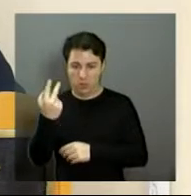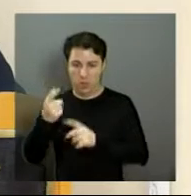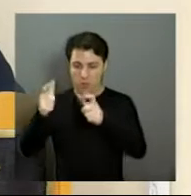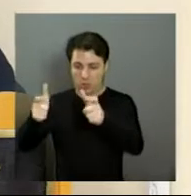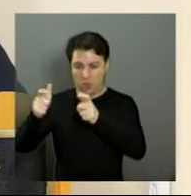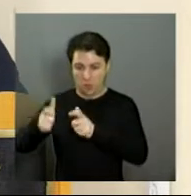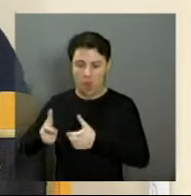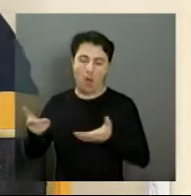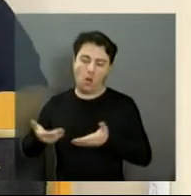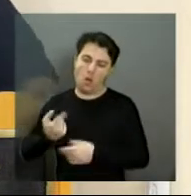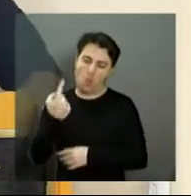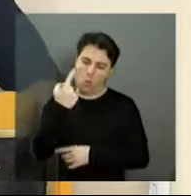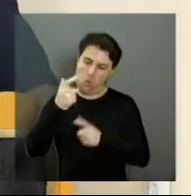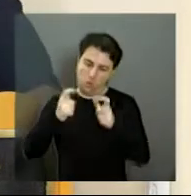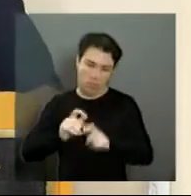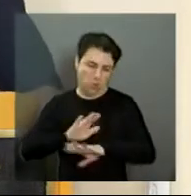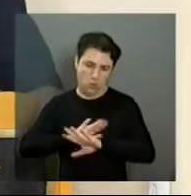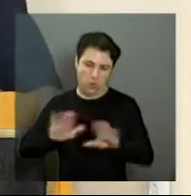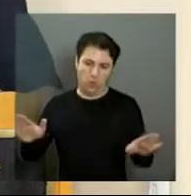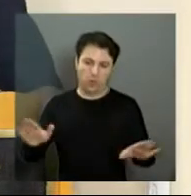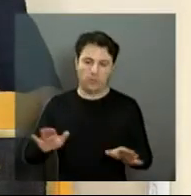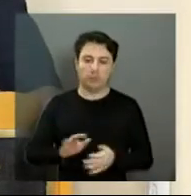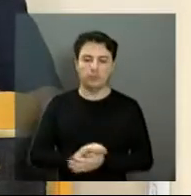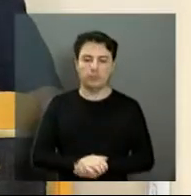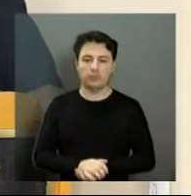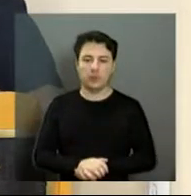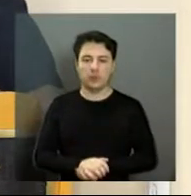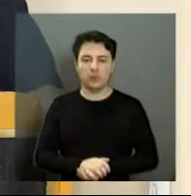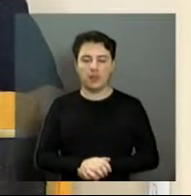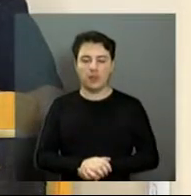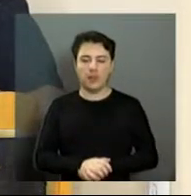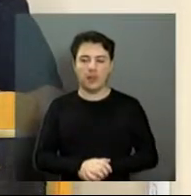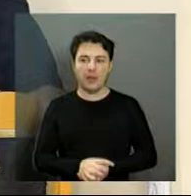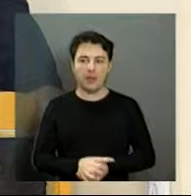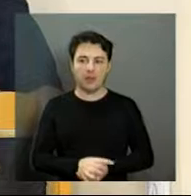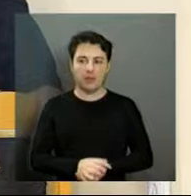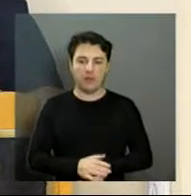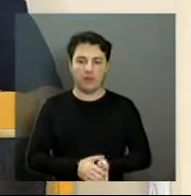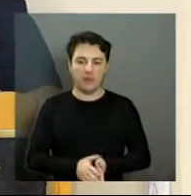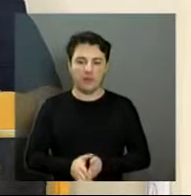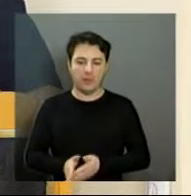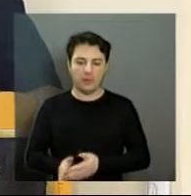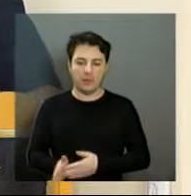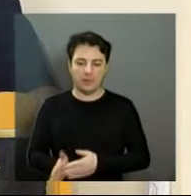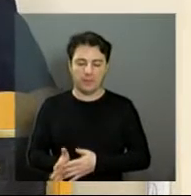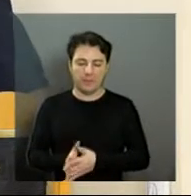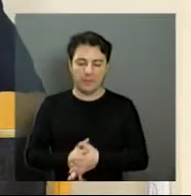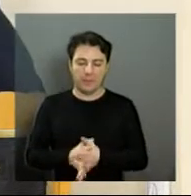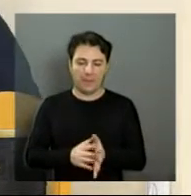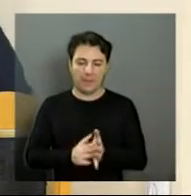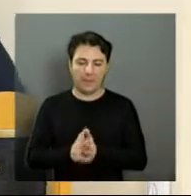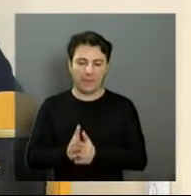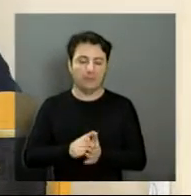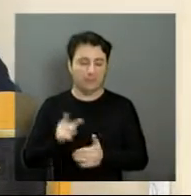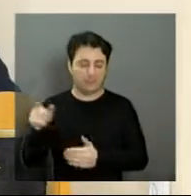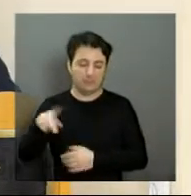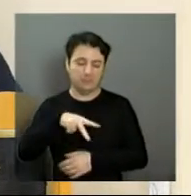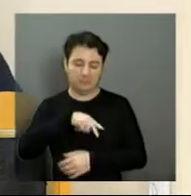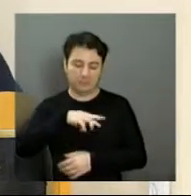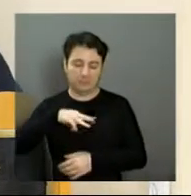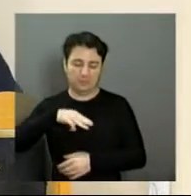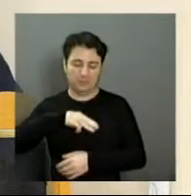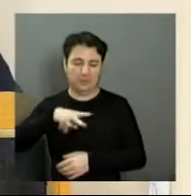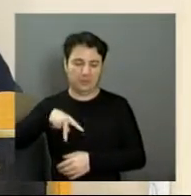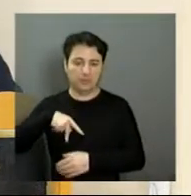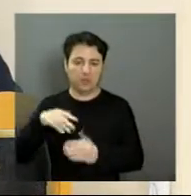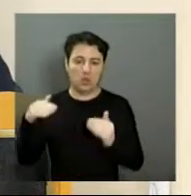parte de baixo. No primeiro momento, ele ficou meio reticente, apresentamos um novo projeto para ele, ele concordou com a mudança, e só